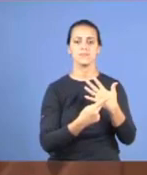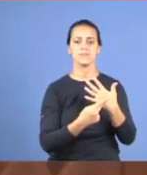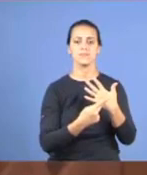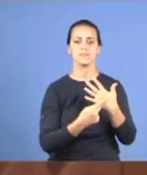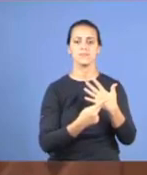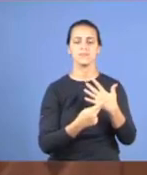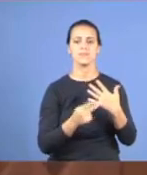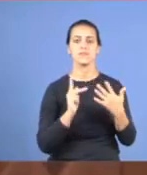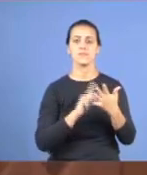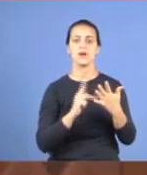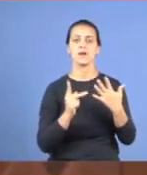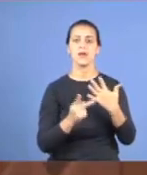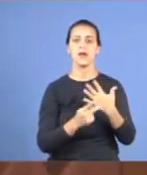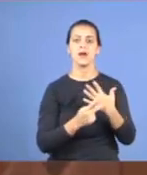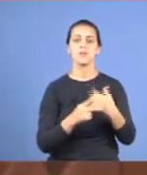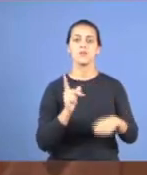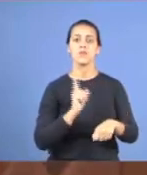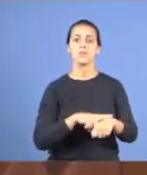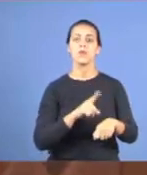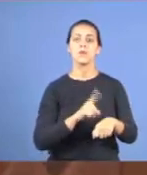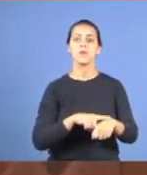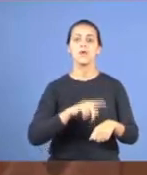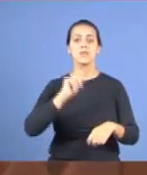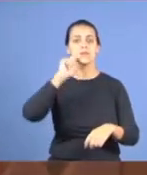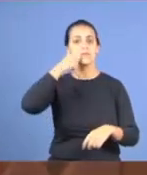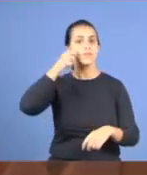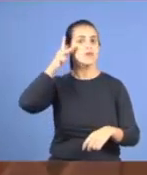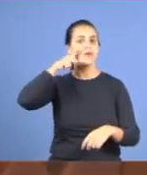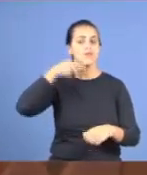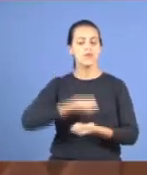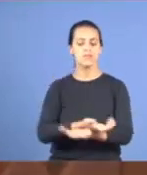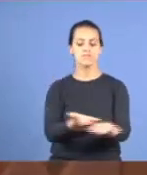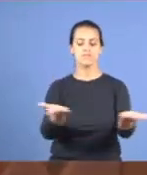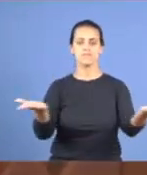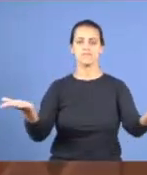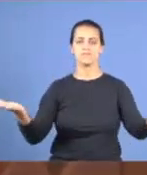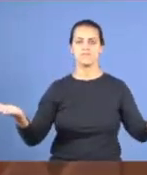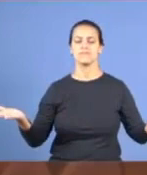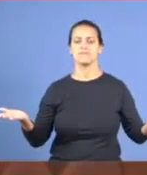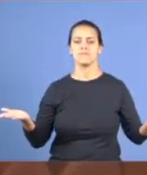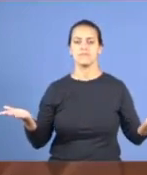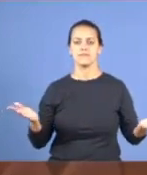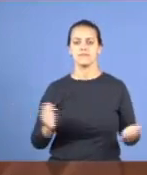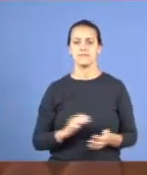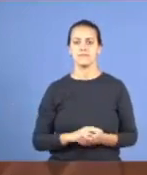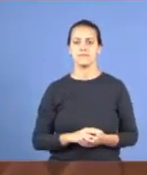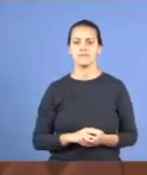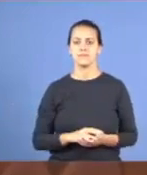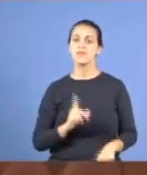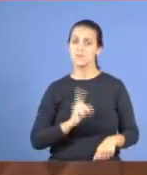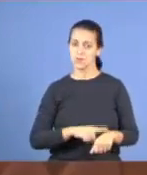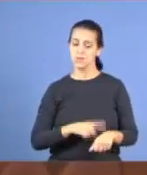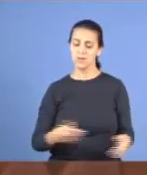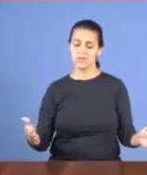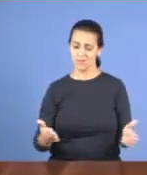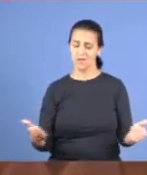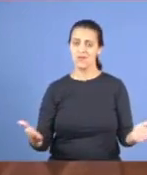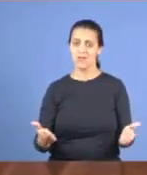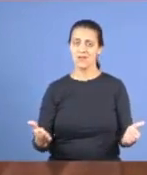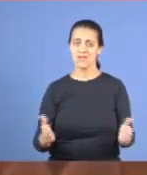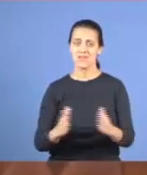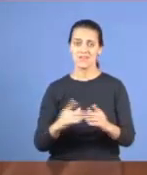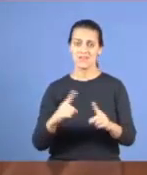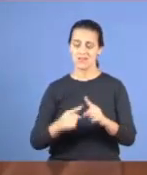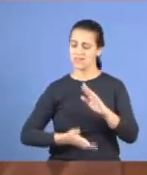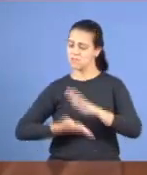da grande ceia, nós estamos vivendo, o momento da grande ceia, a igreja vai embora, pode demorar dez